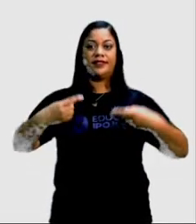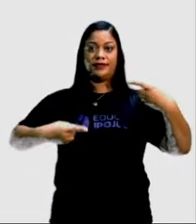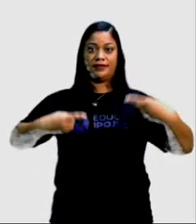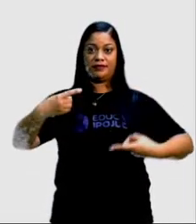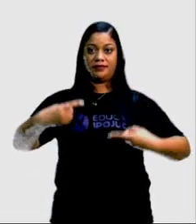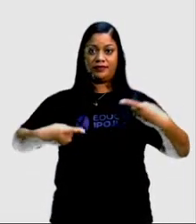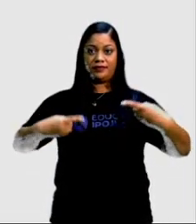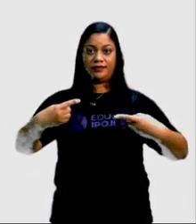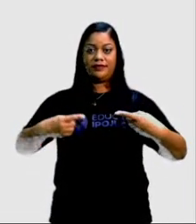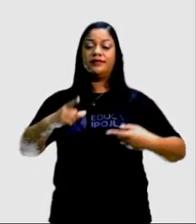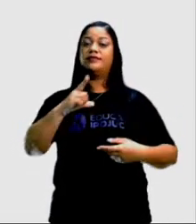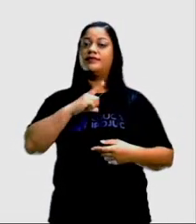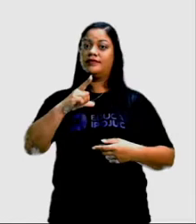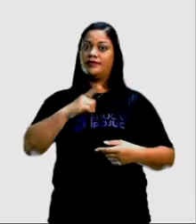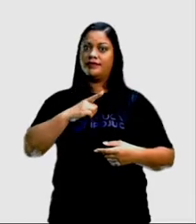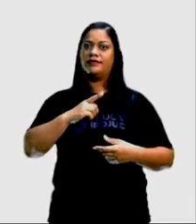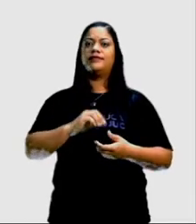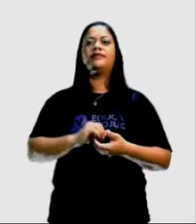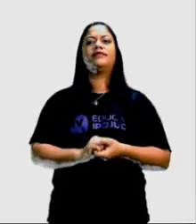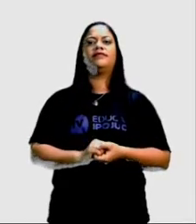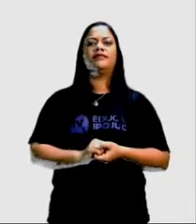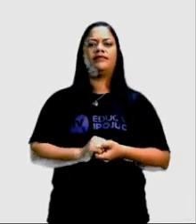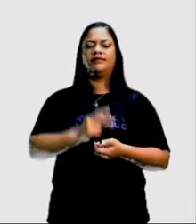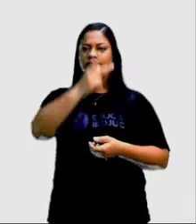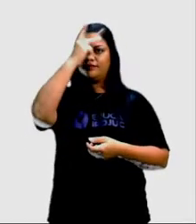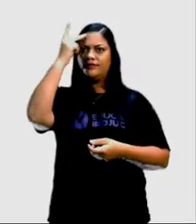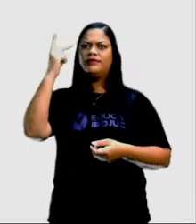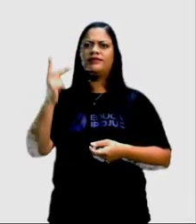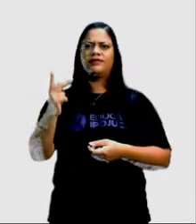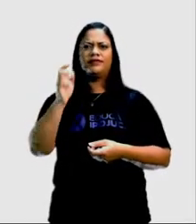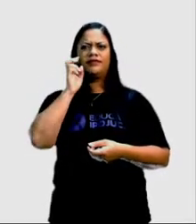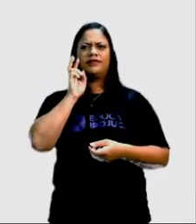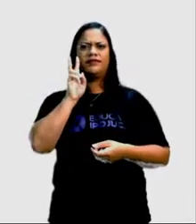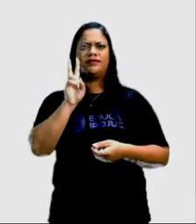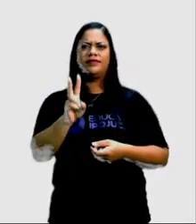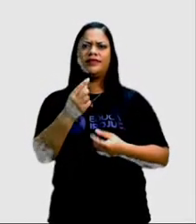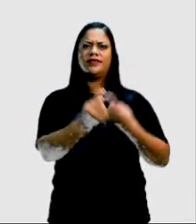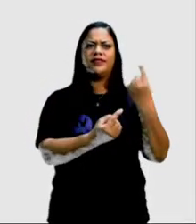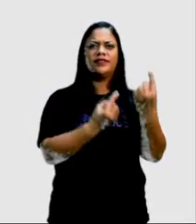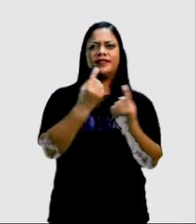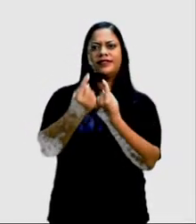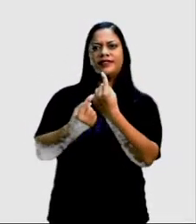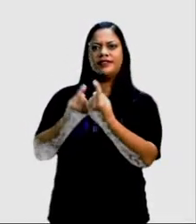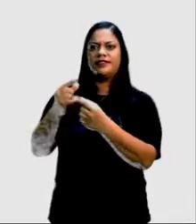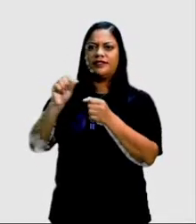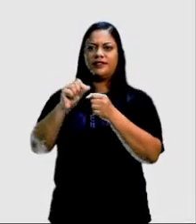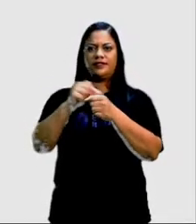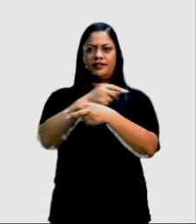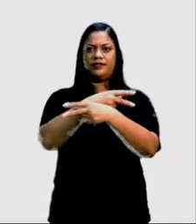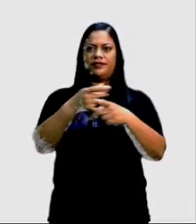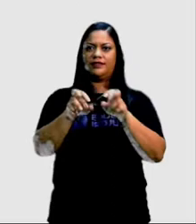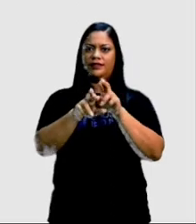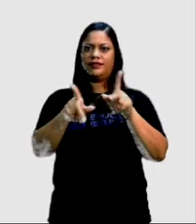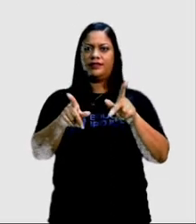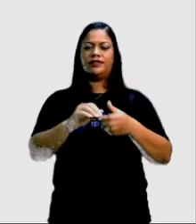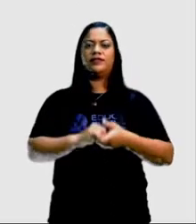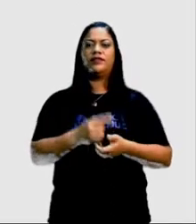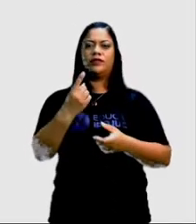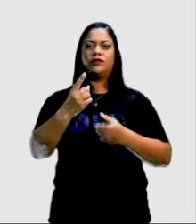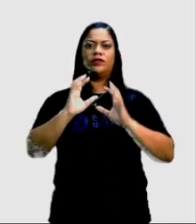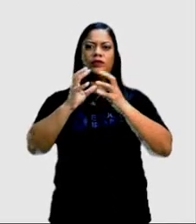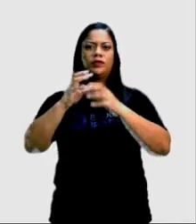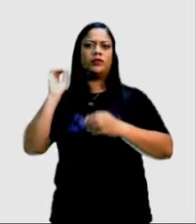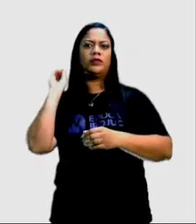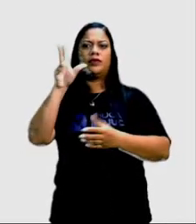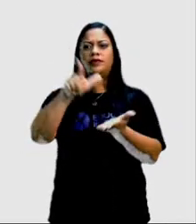e tem uma plateia. E as pessoas da plateia, cada um está fazendo alguma coisa diferente. Um está jogando uma bola